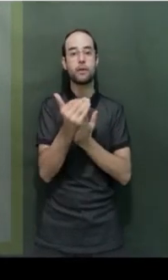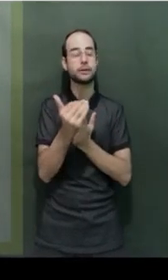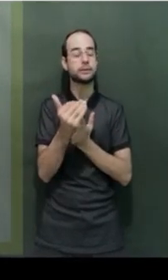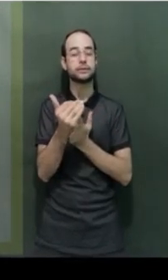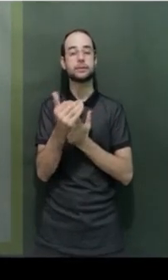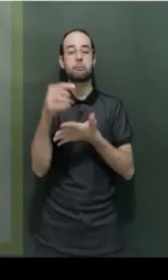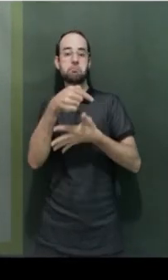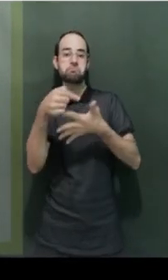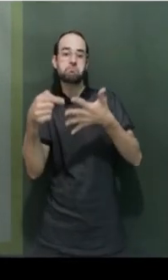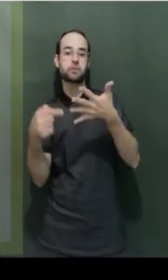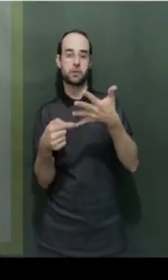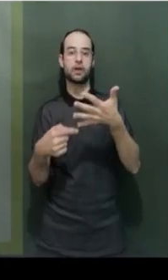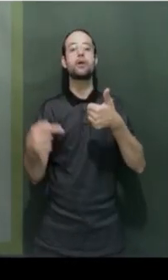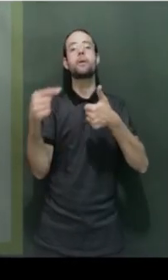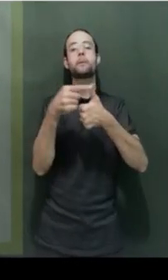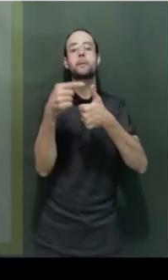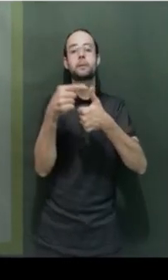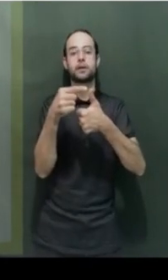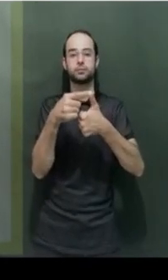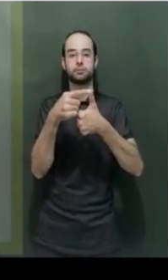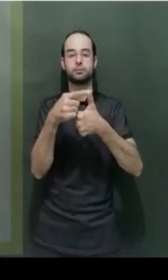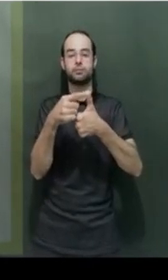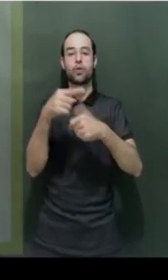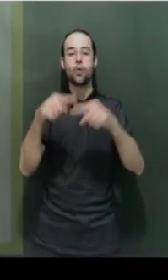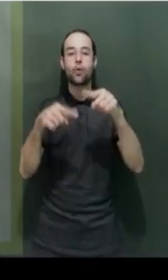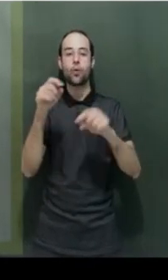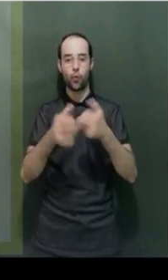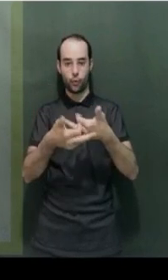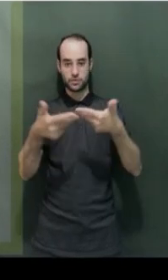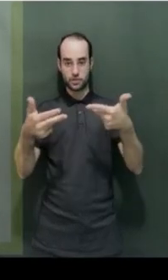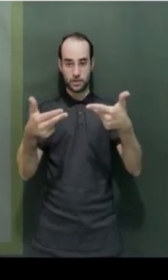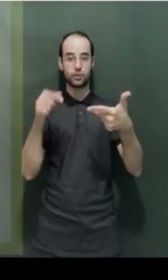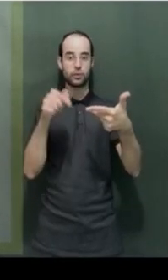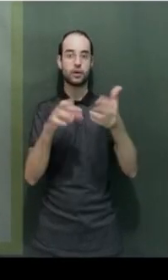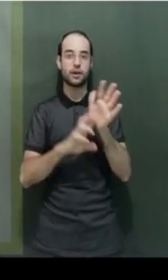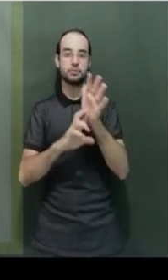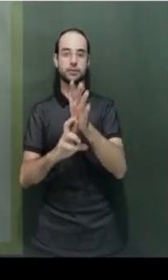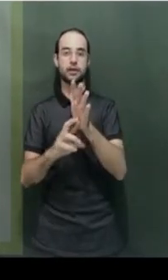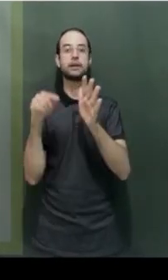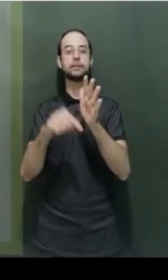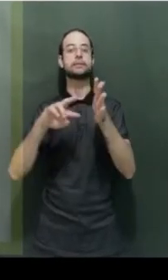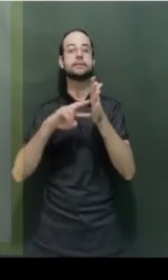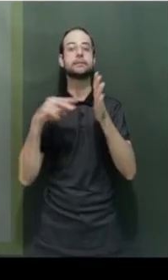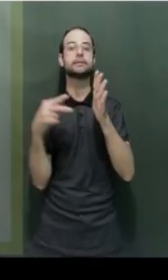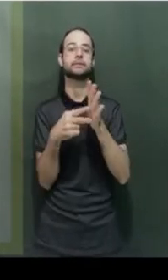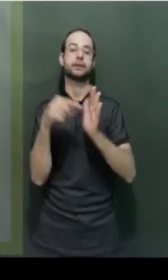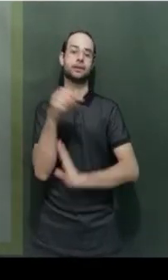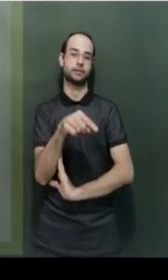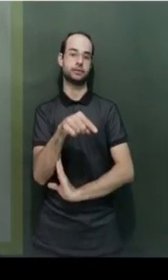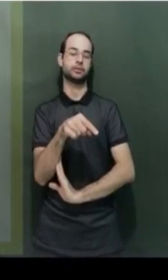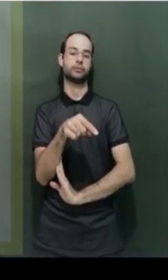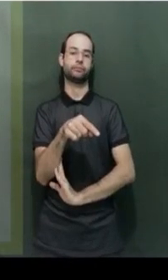partir de alguns princípios. O primeiro, o objeto, ele tem que ter um significado daquela ação.